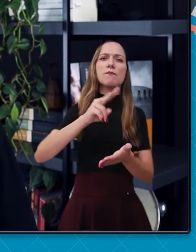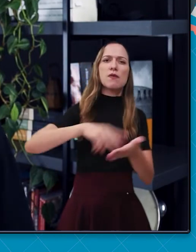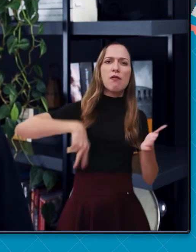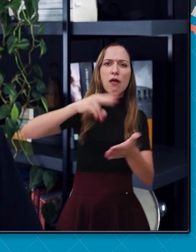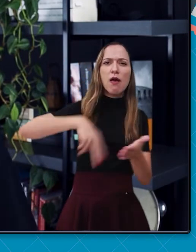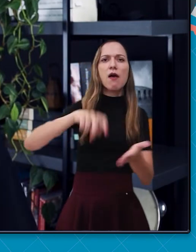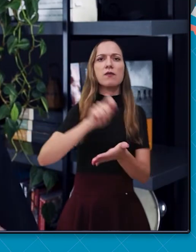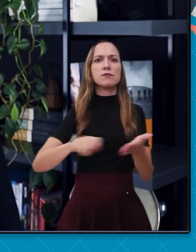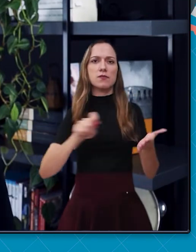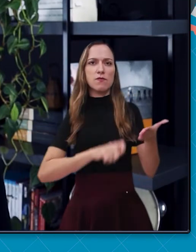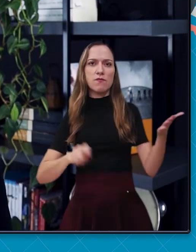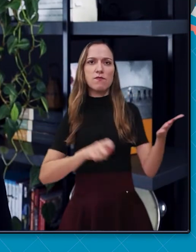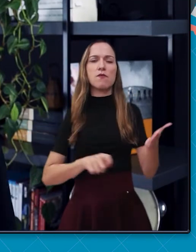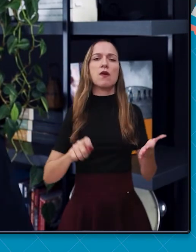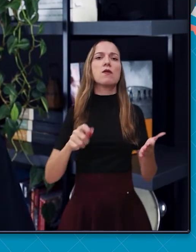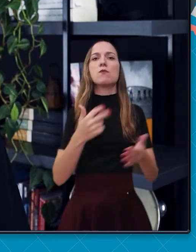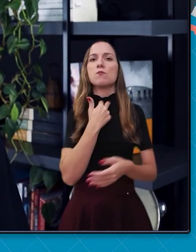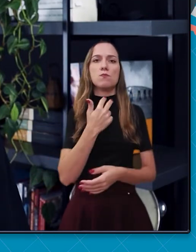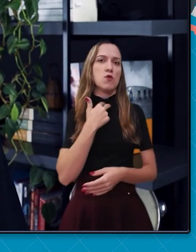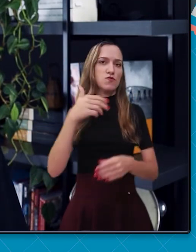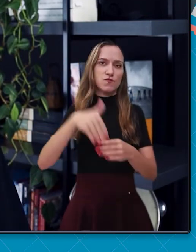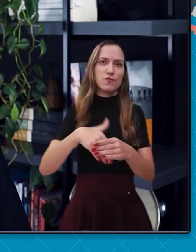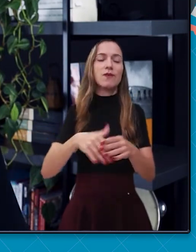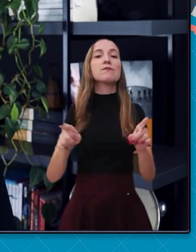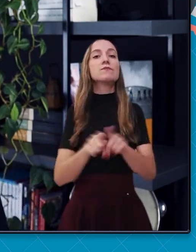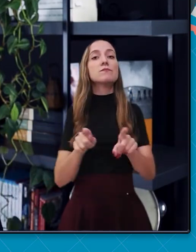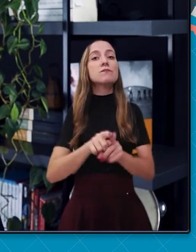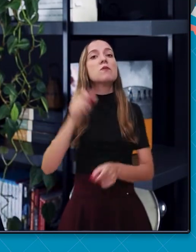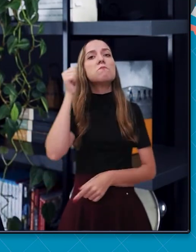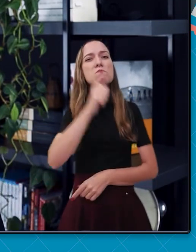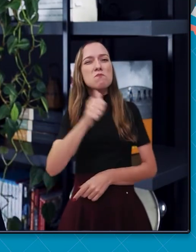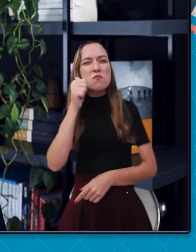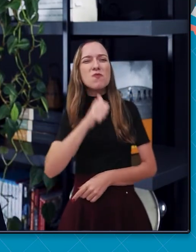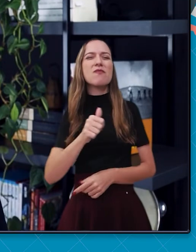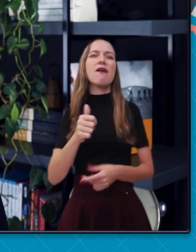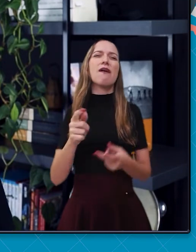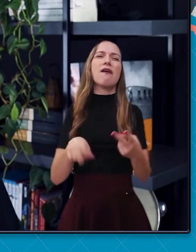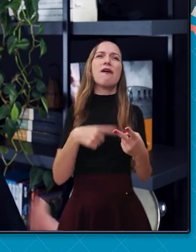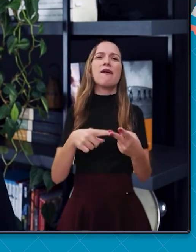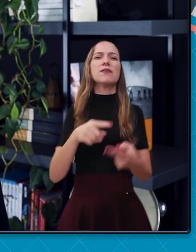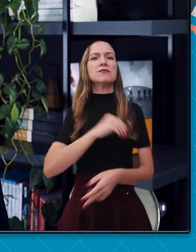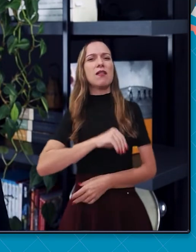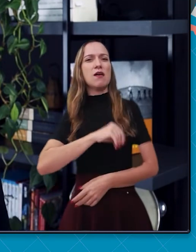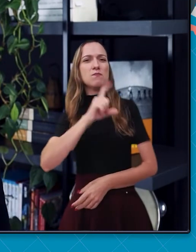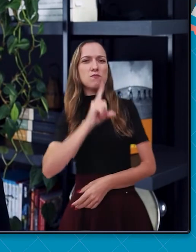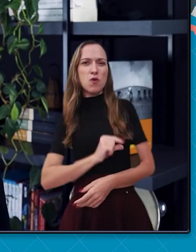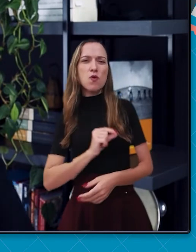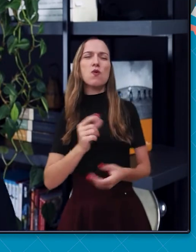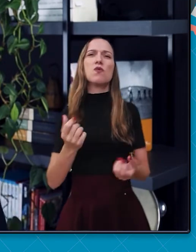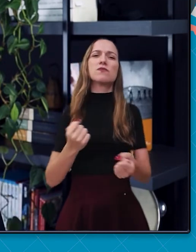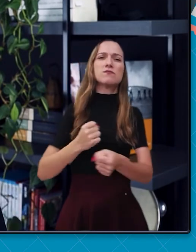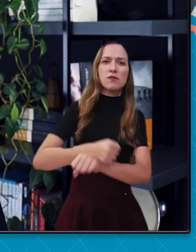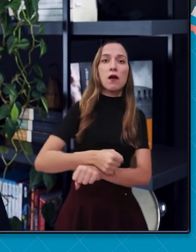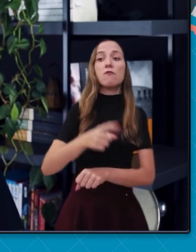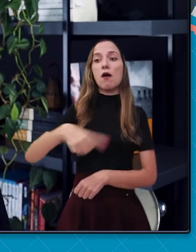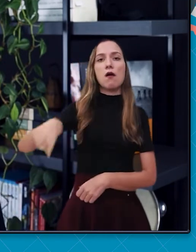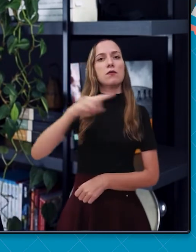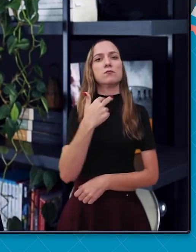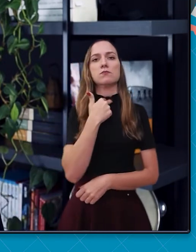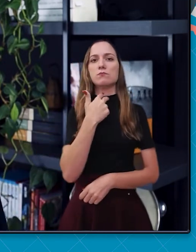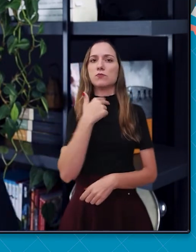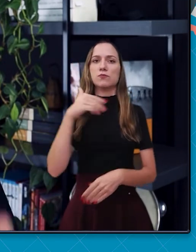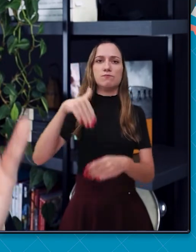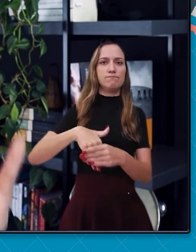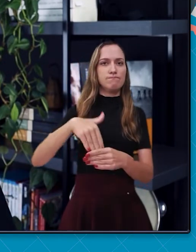excluídos desse sistema eleitoral mulheres, pessoas que não tinham renda suficiente e escravos. A eleição